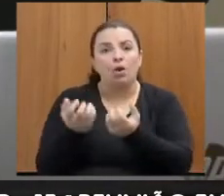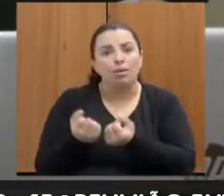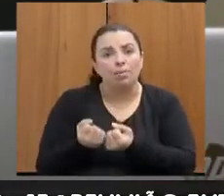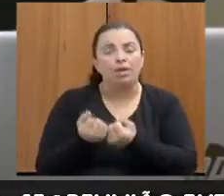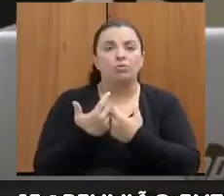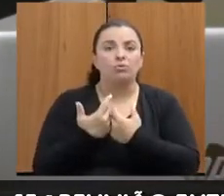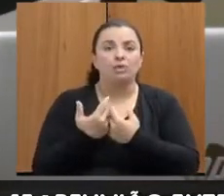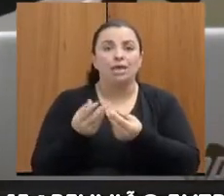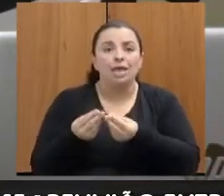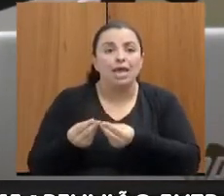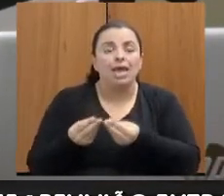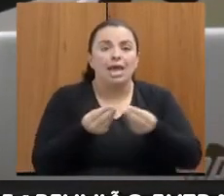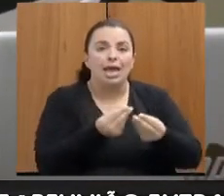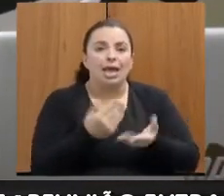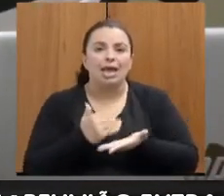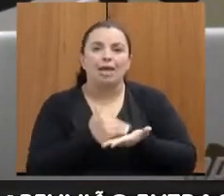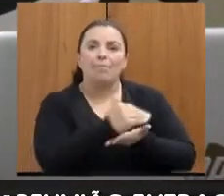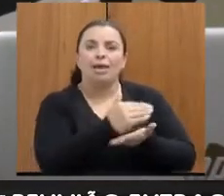cheia.